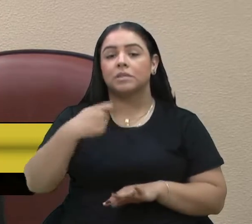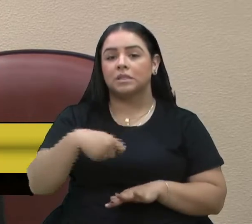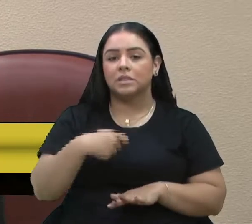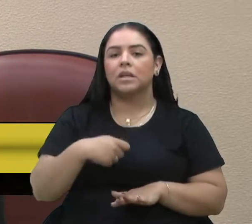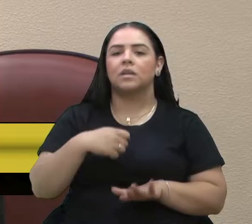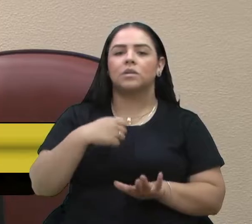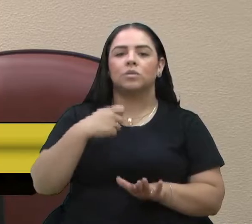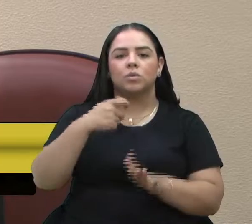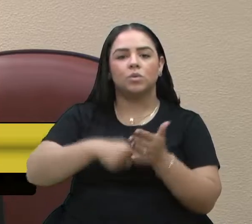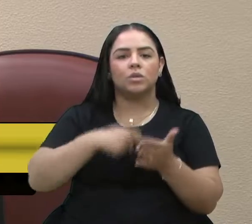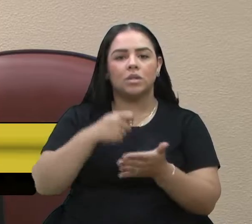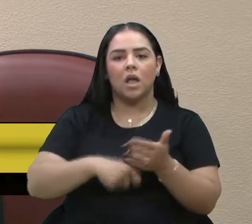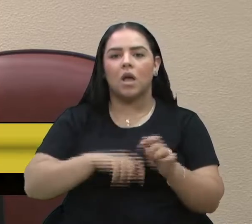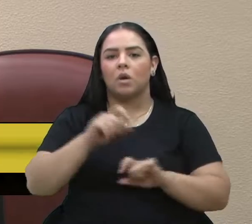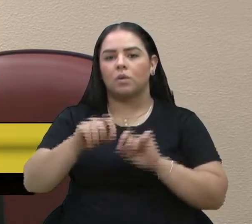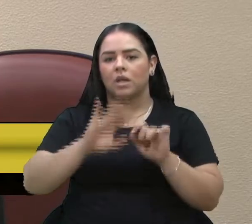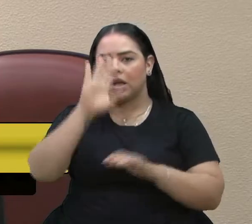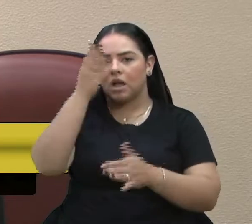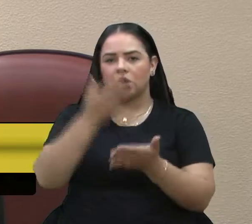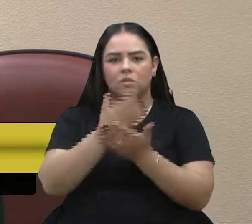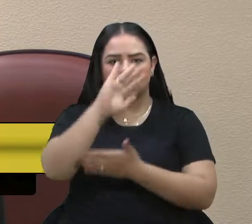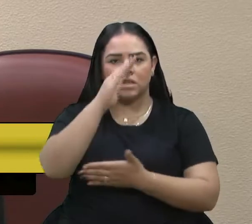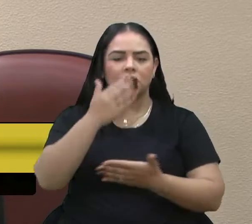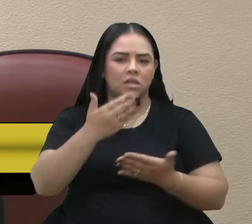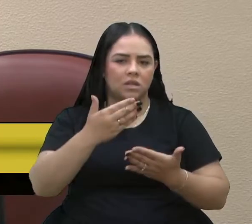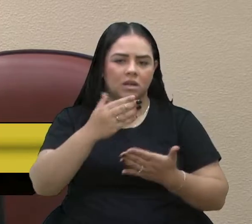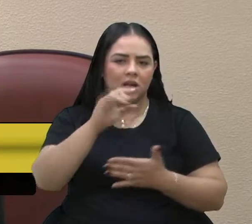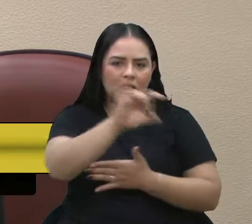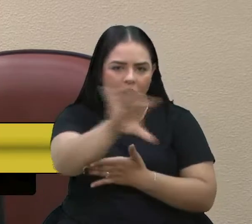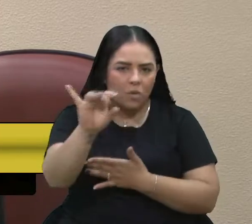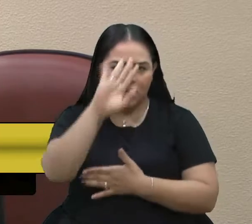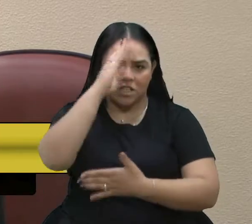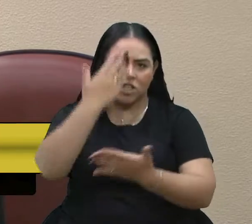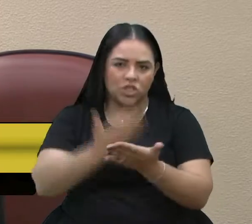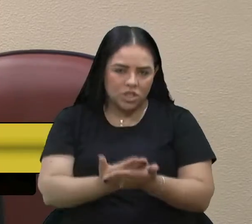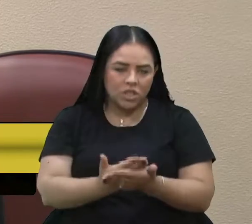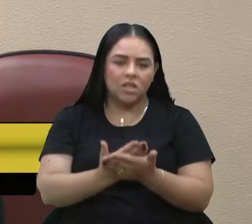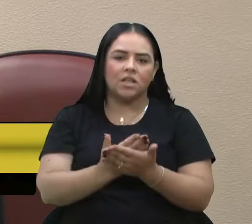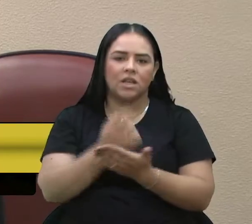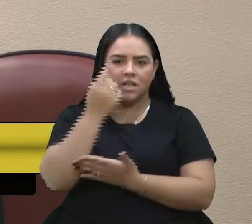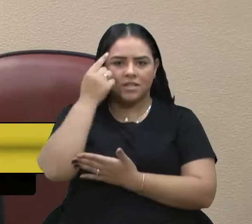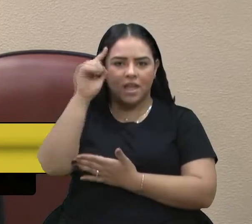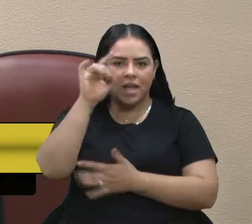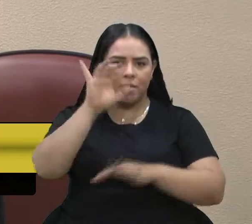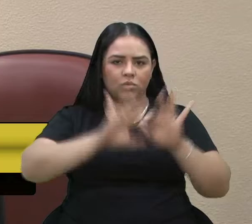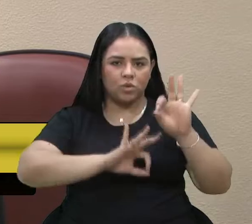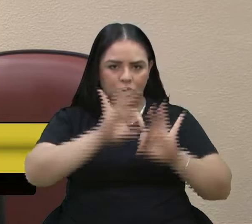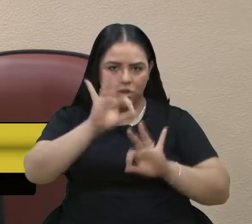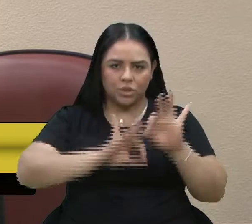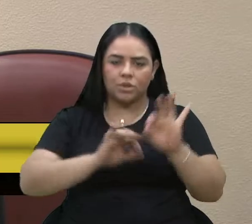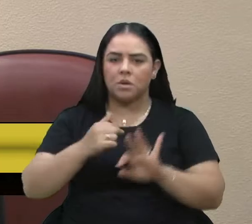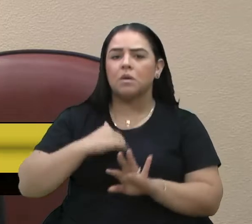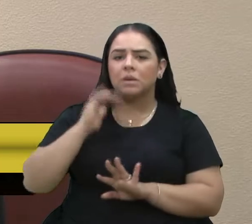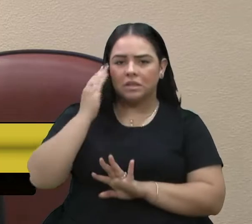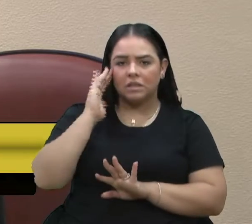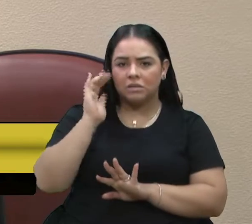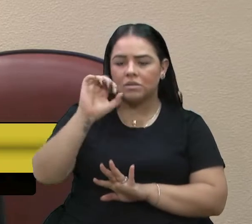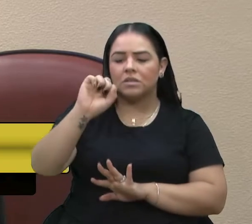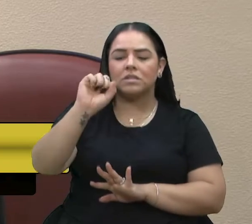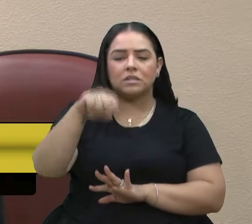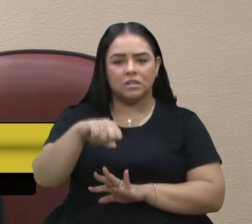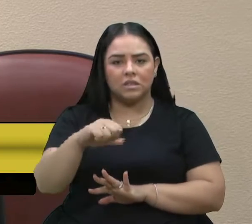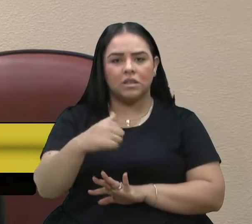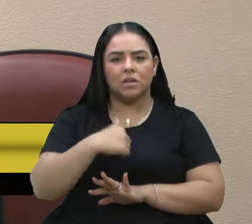nós, aquilo que acredita, suas crenças, as suas ideias, os seus projetos. Entendo muito isso e acho que a frente